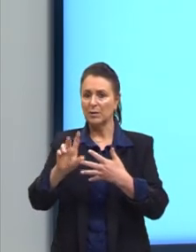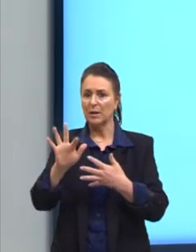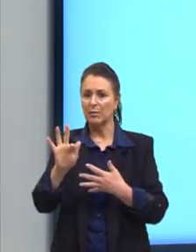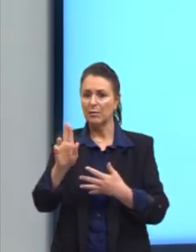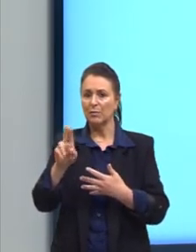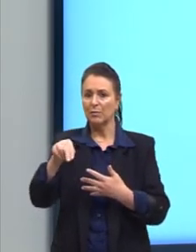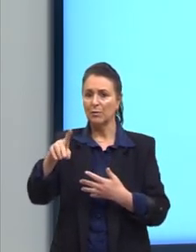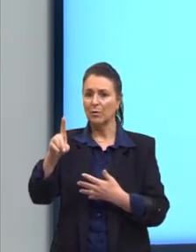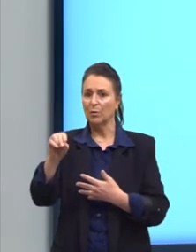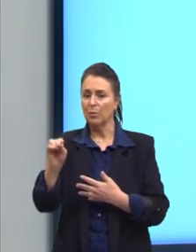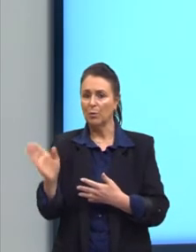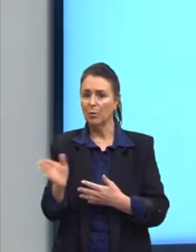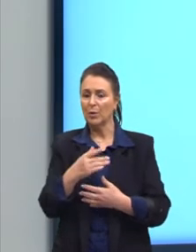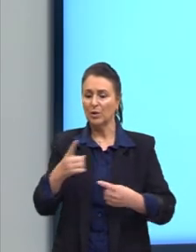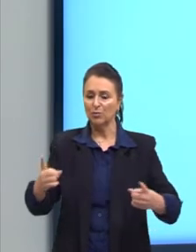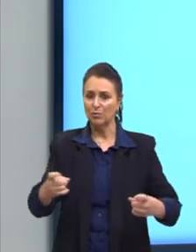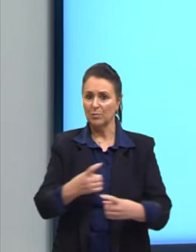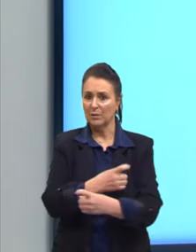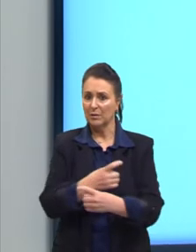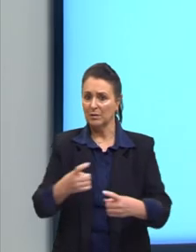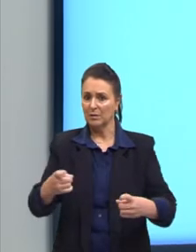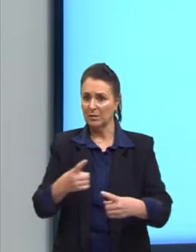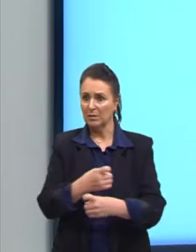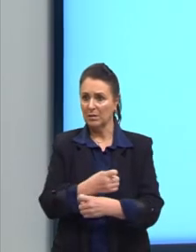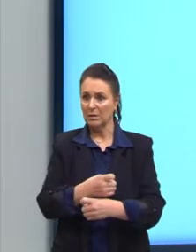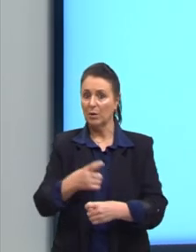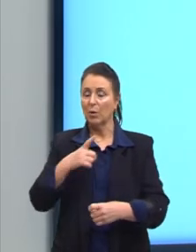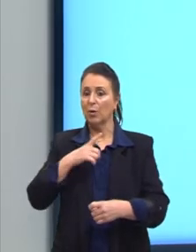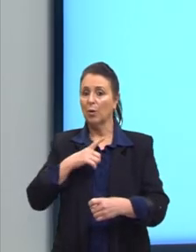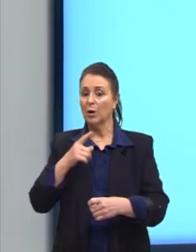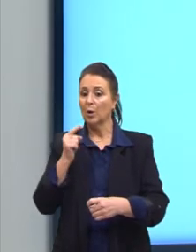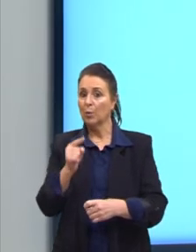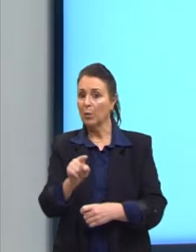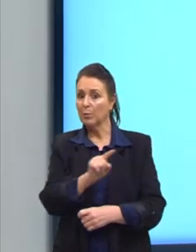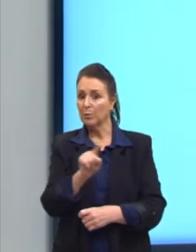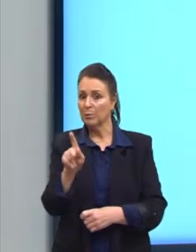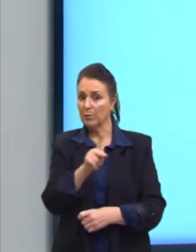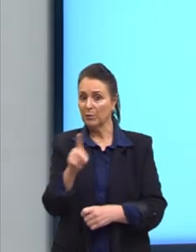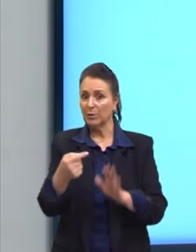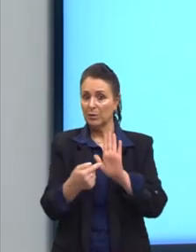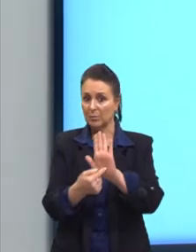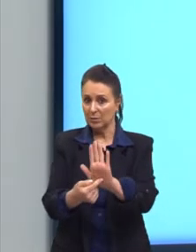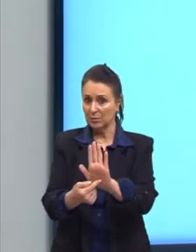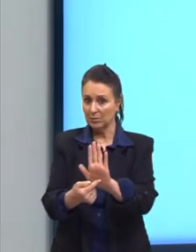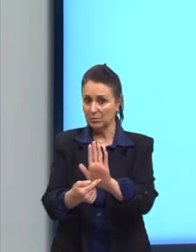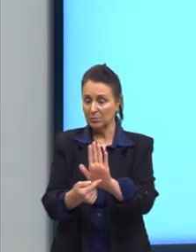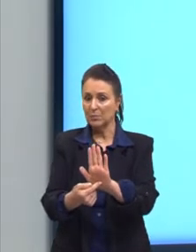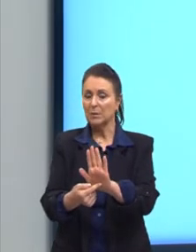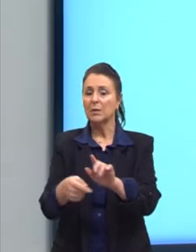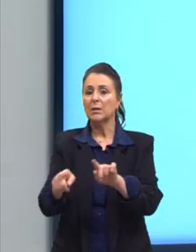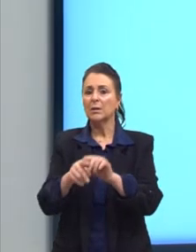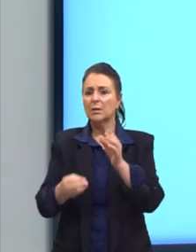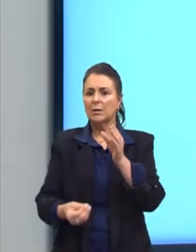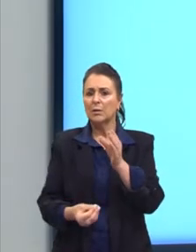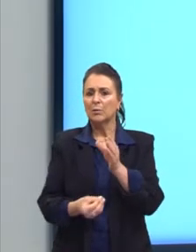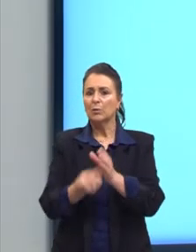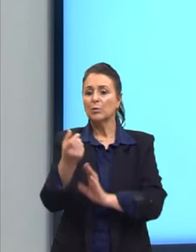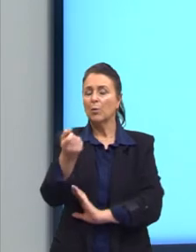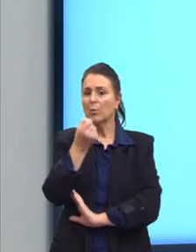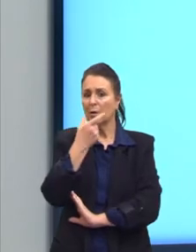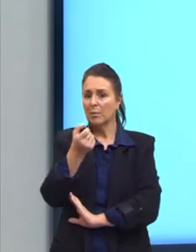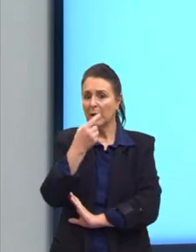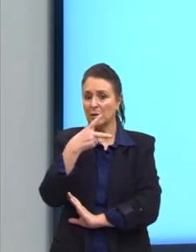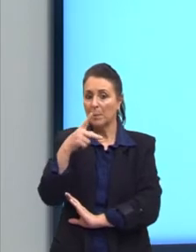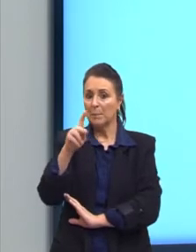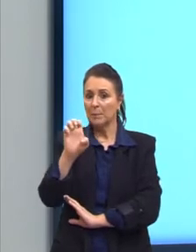bactérias. Por exemplo, esse fungo aqui, um deles é o fungo penicillium, que a substância também é produzida em alguns antibióticos, como a